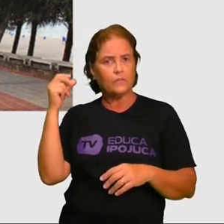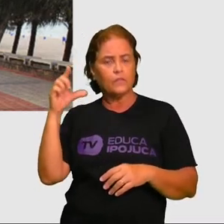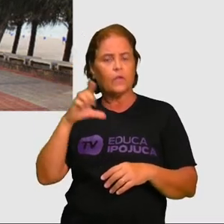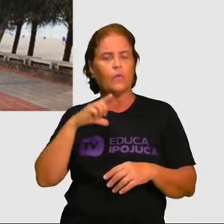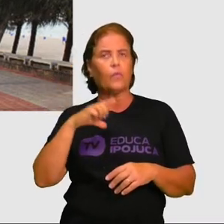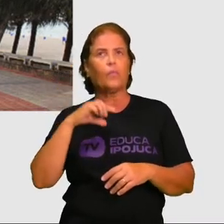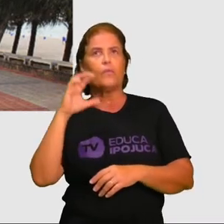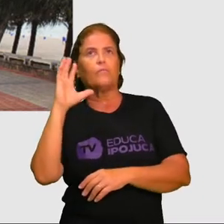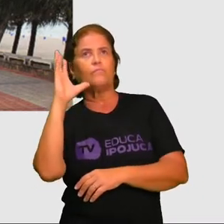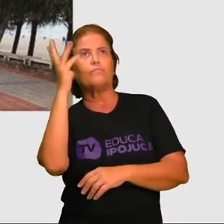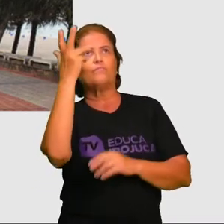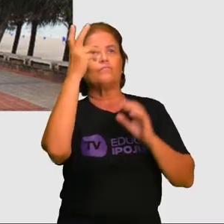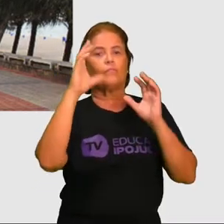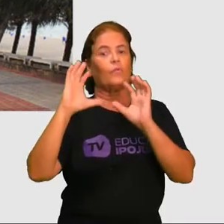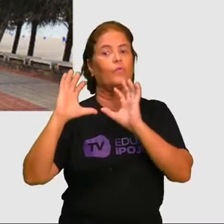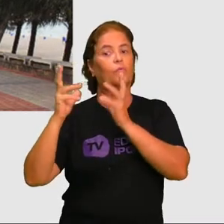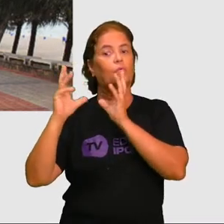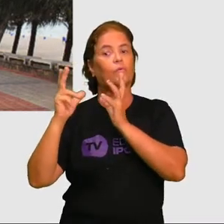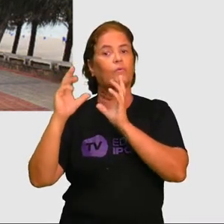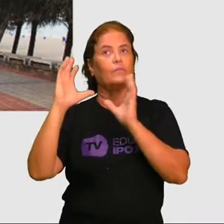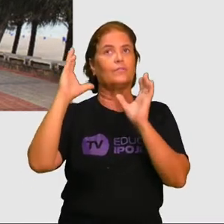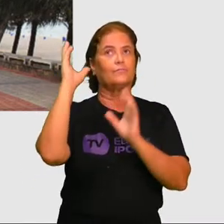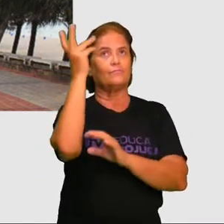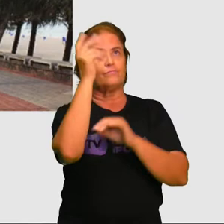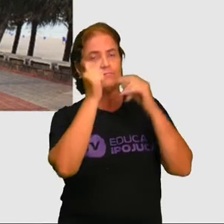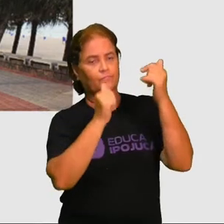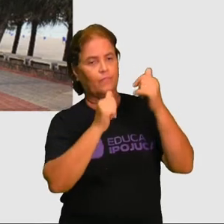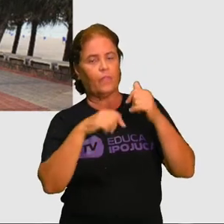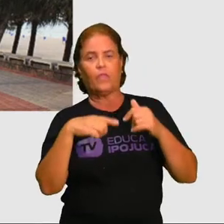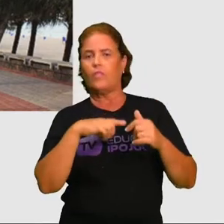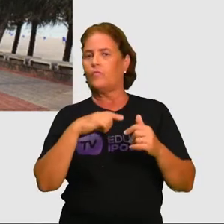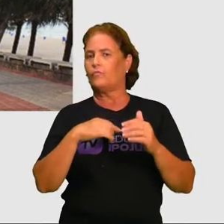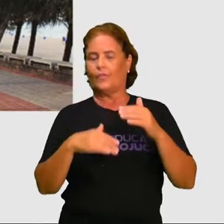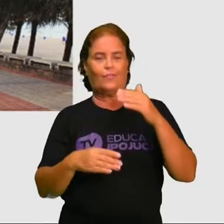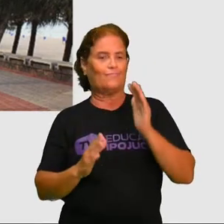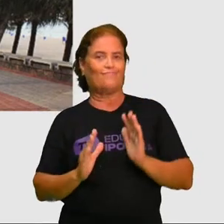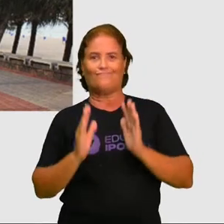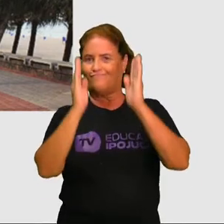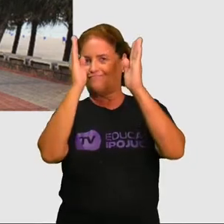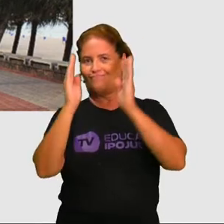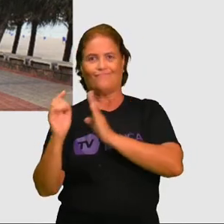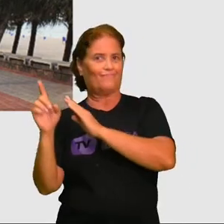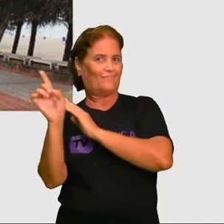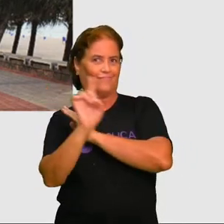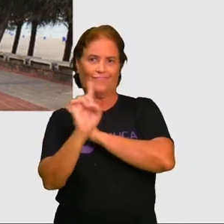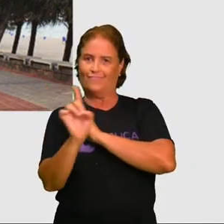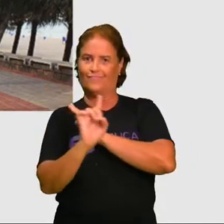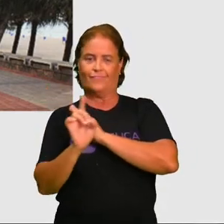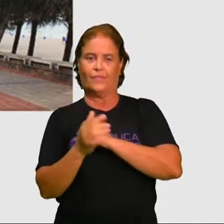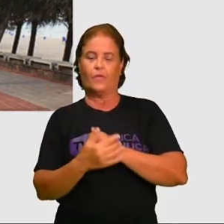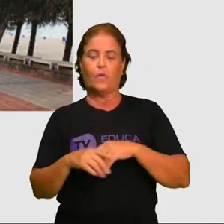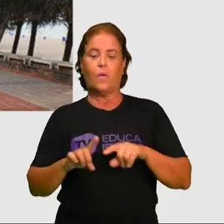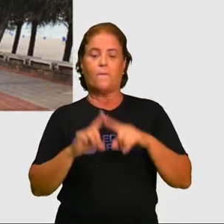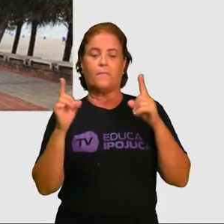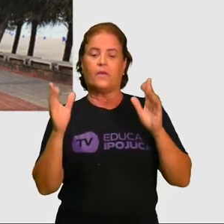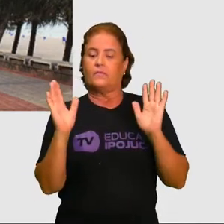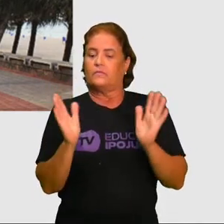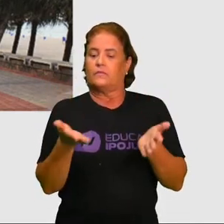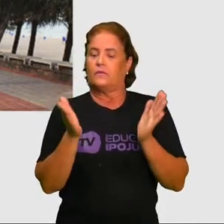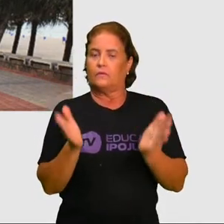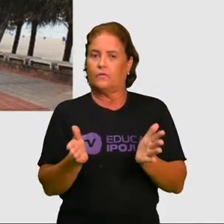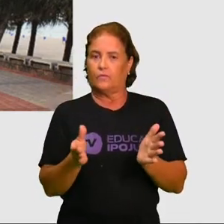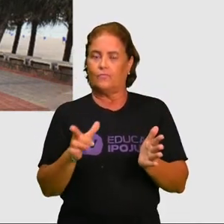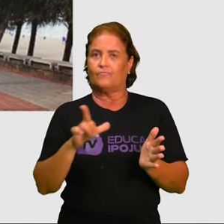e que ainda não há as vastas construções edificadas. E já agora na atualidade, olha quanta